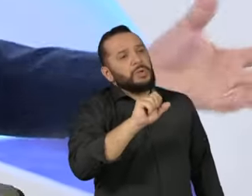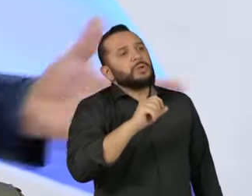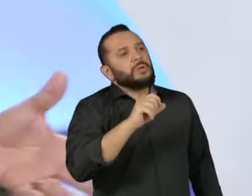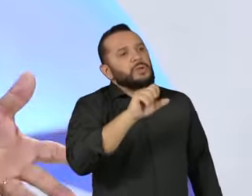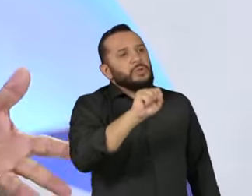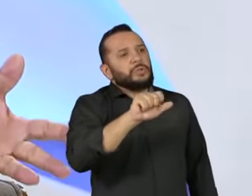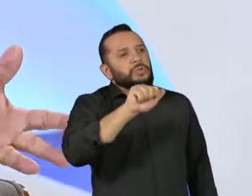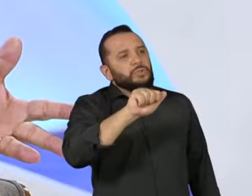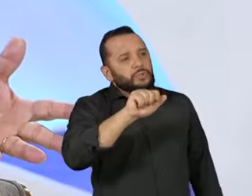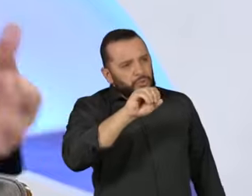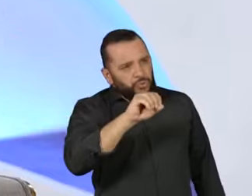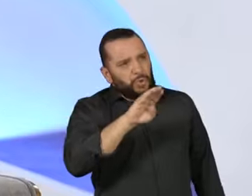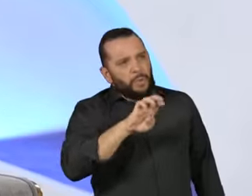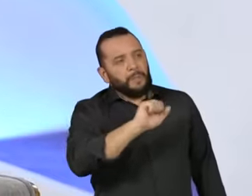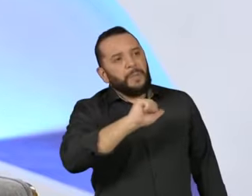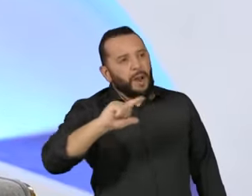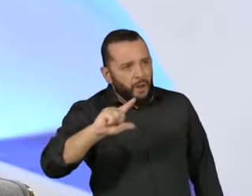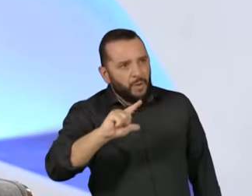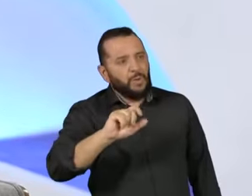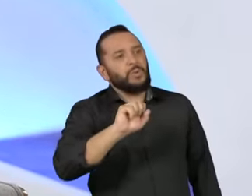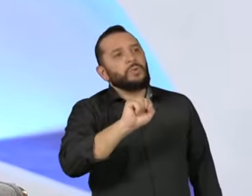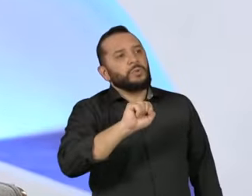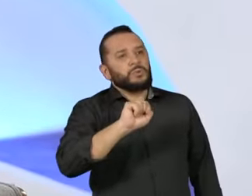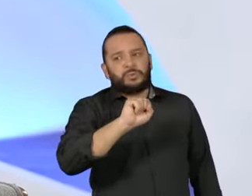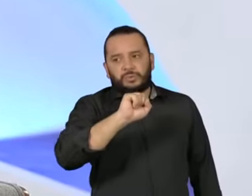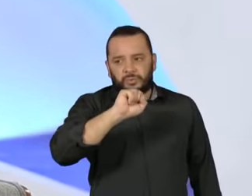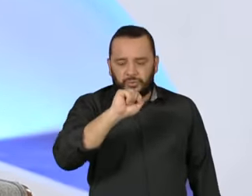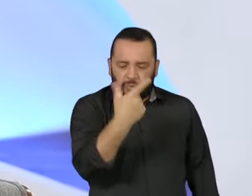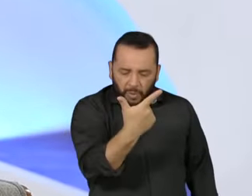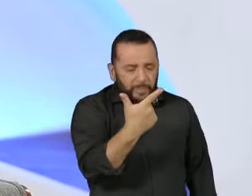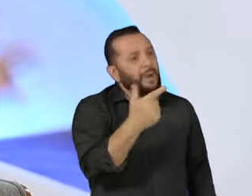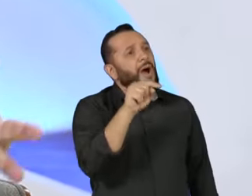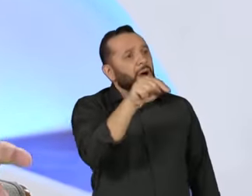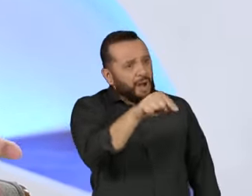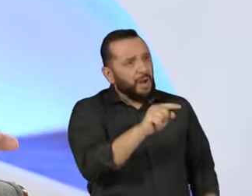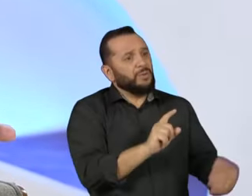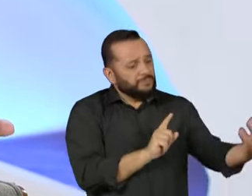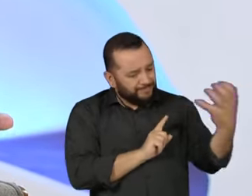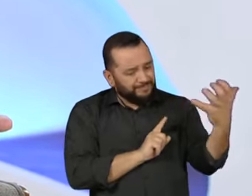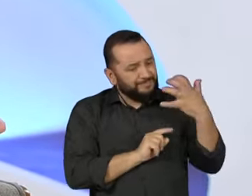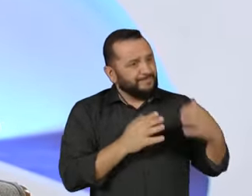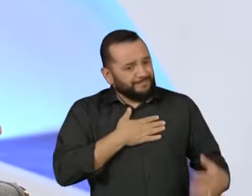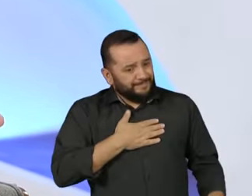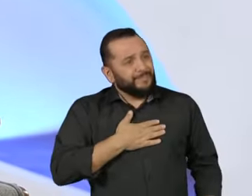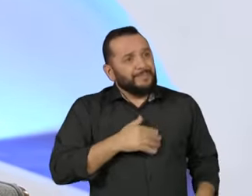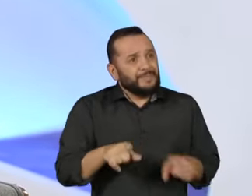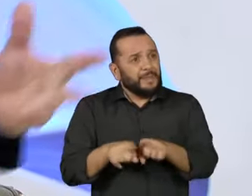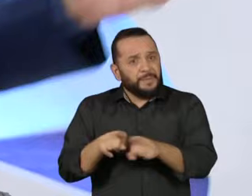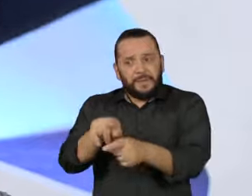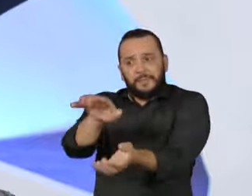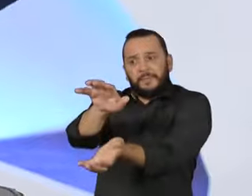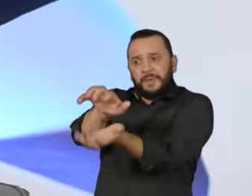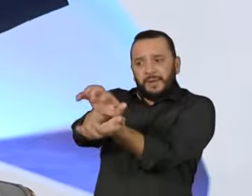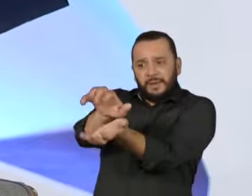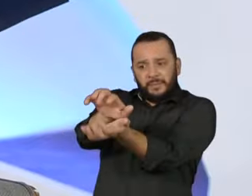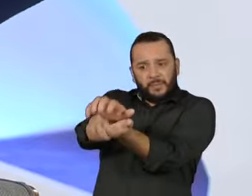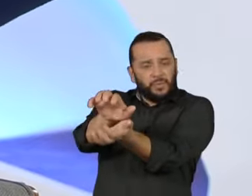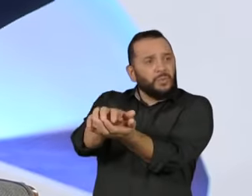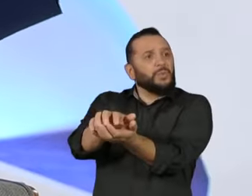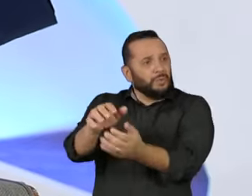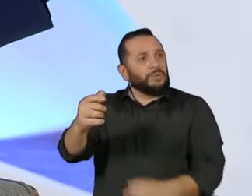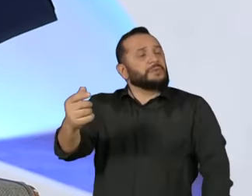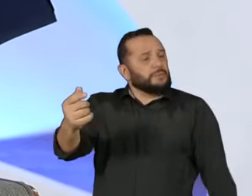inspiração em Sobral, foi buscar inspiração em Pernambuco, no ensino médio e nós saímos de uma posição